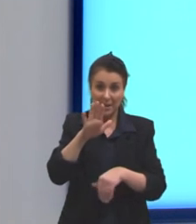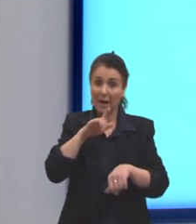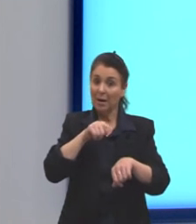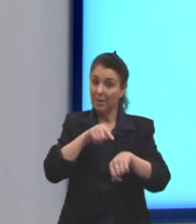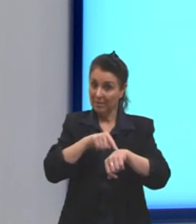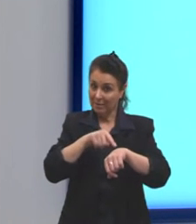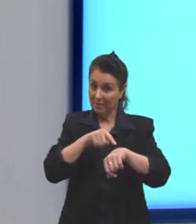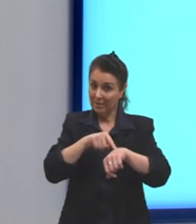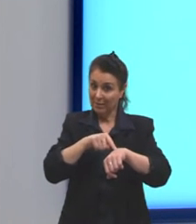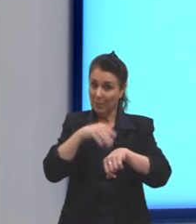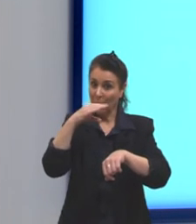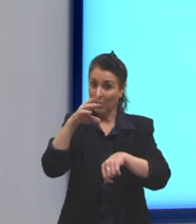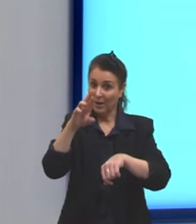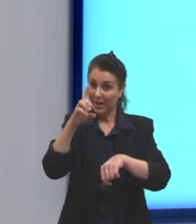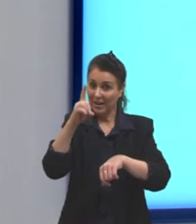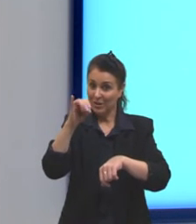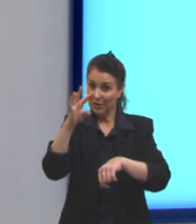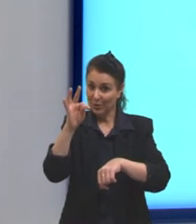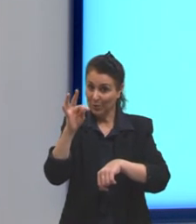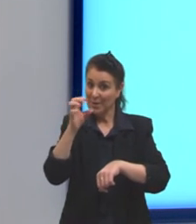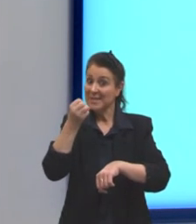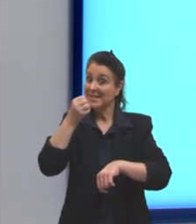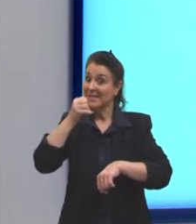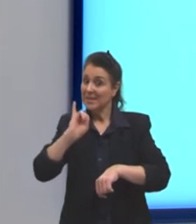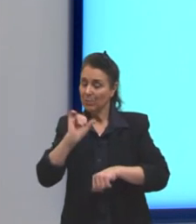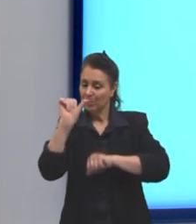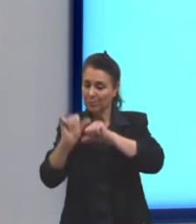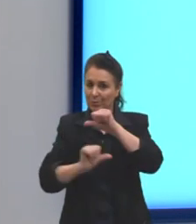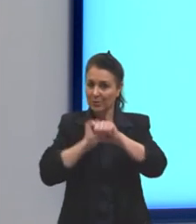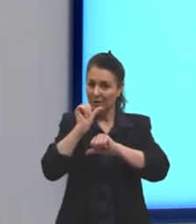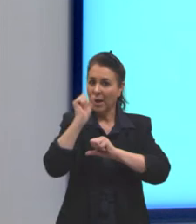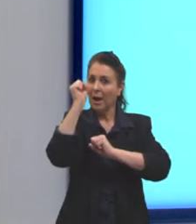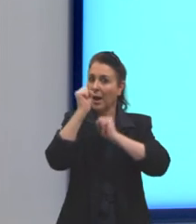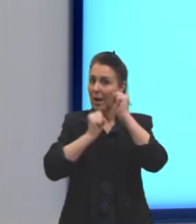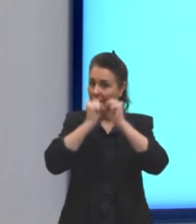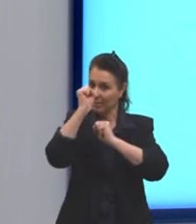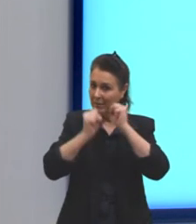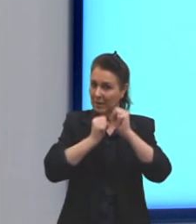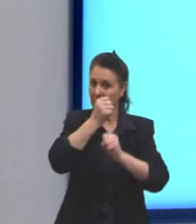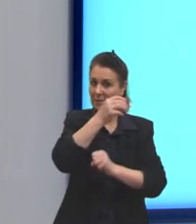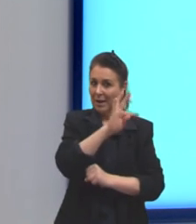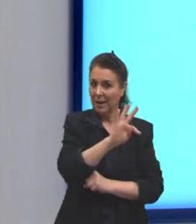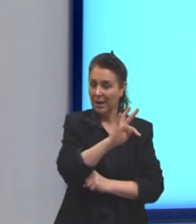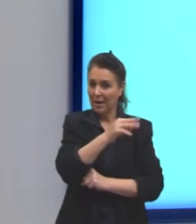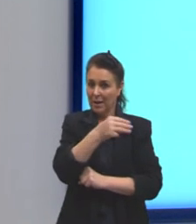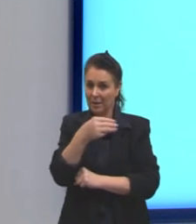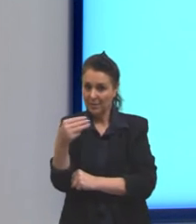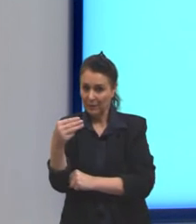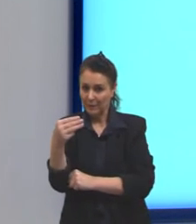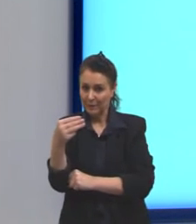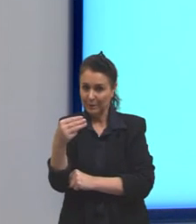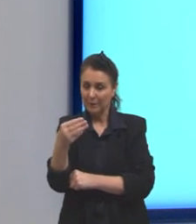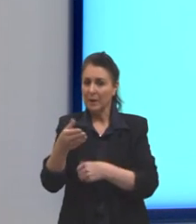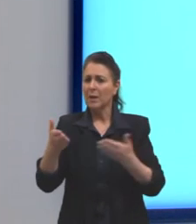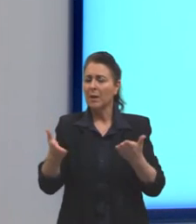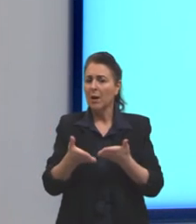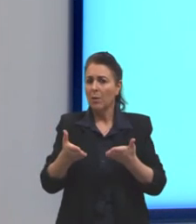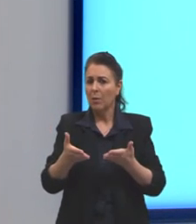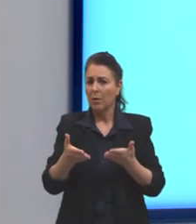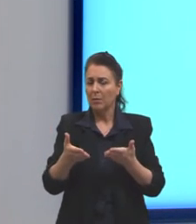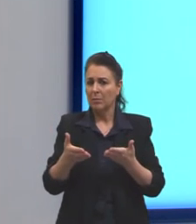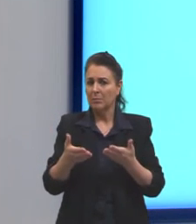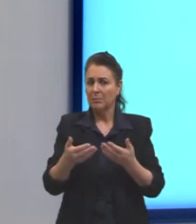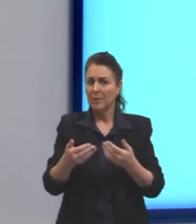mudar para TIM. E daí eu pergunto para você, se a gente tivesse em um ringue de luta, qual dos dois